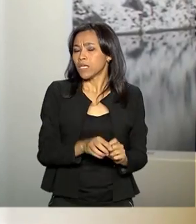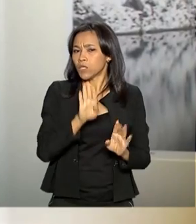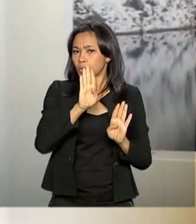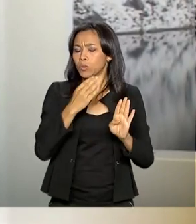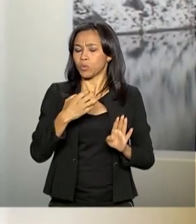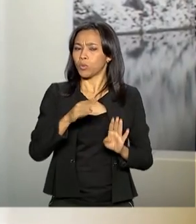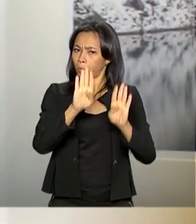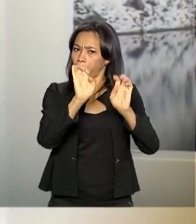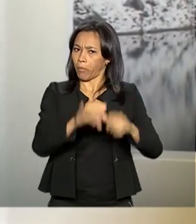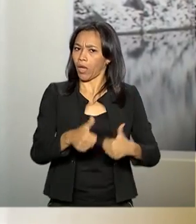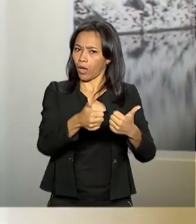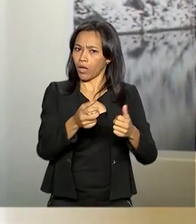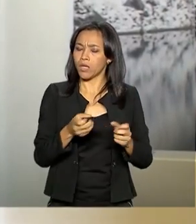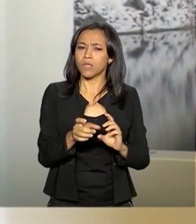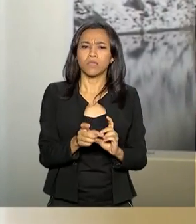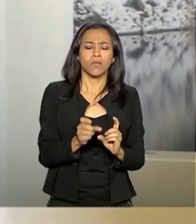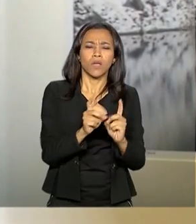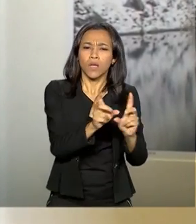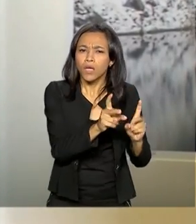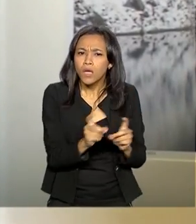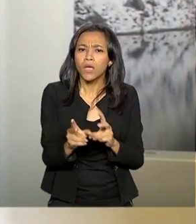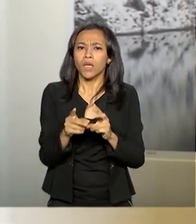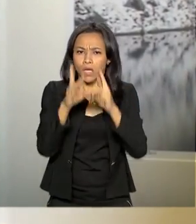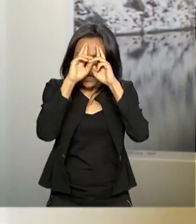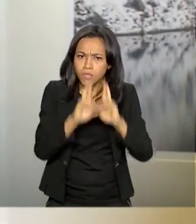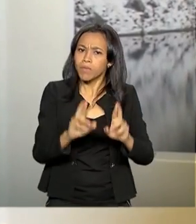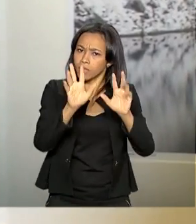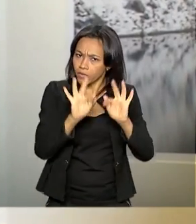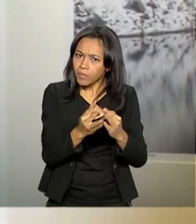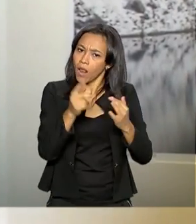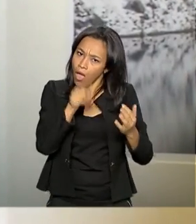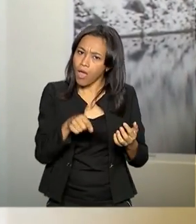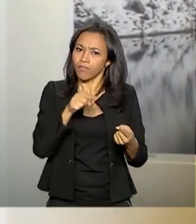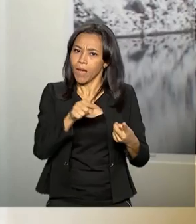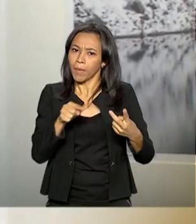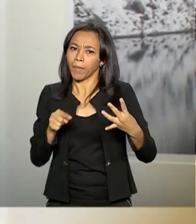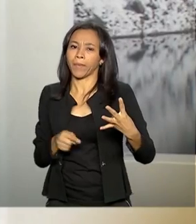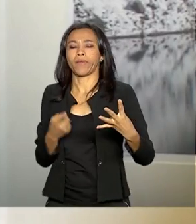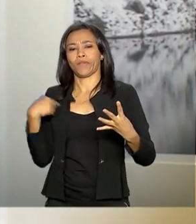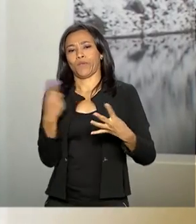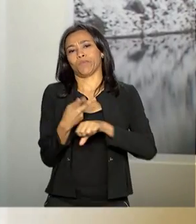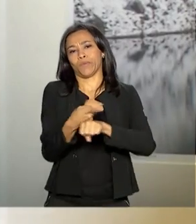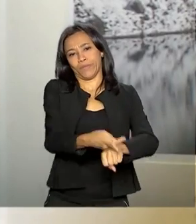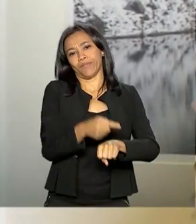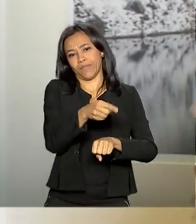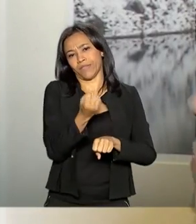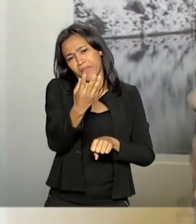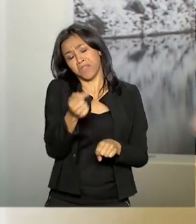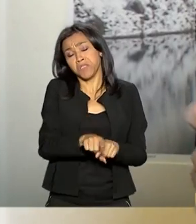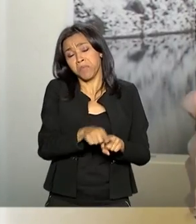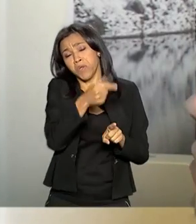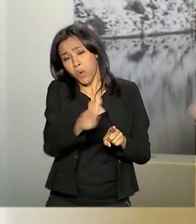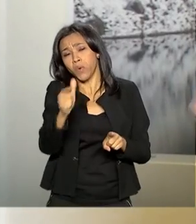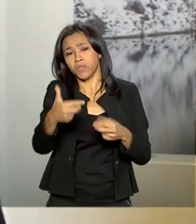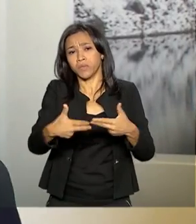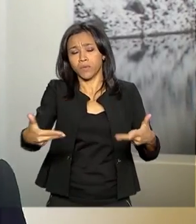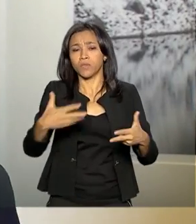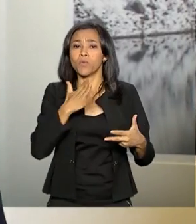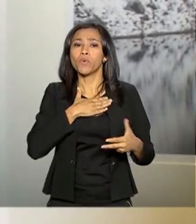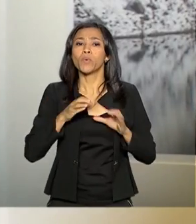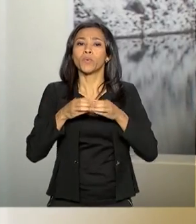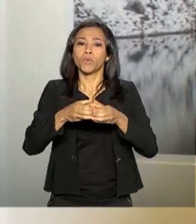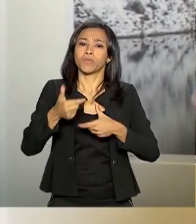comércio, do respeito à família. É isso que nós buscamos nessas viagens. Além de outras coisas, a minha comitiva é pequena.